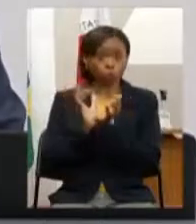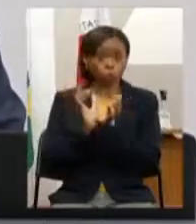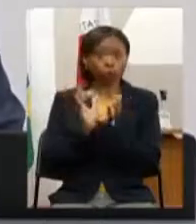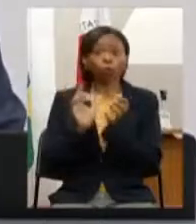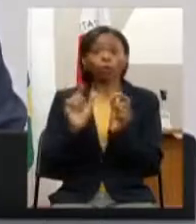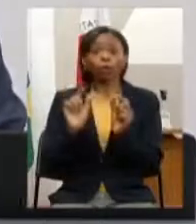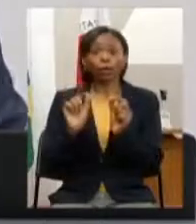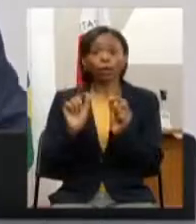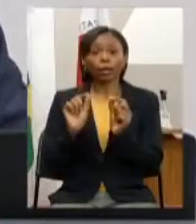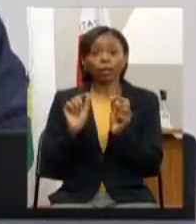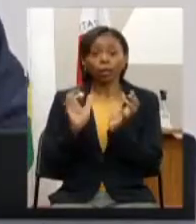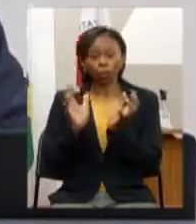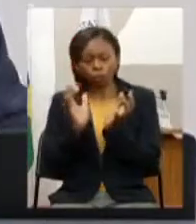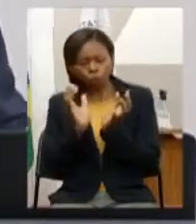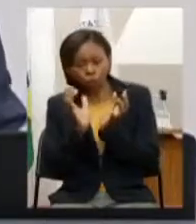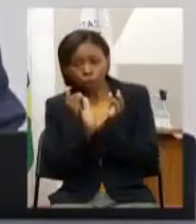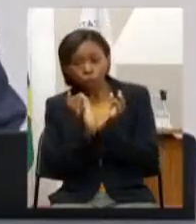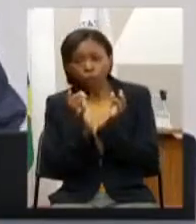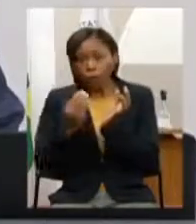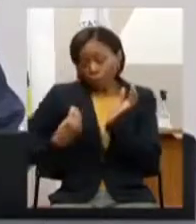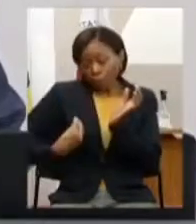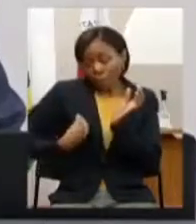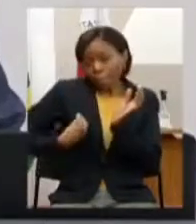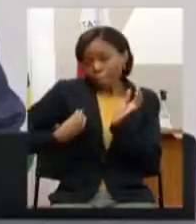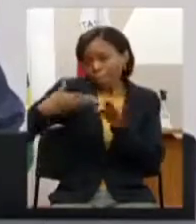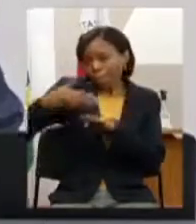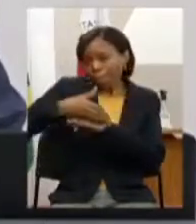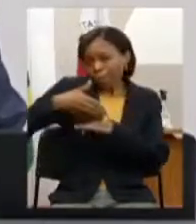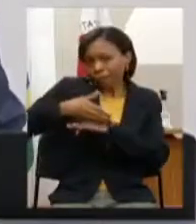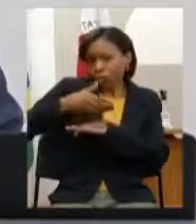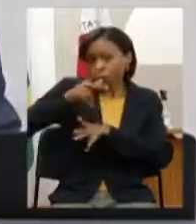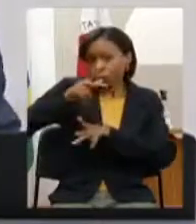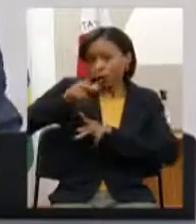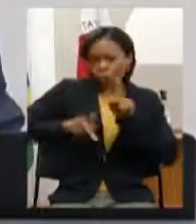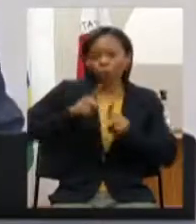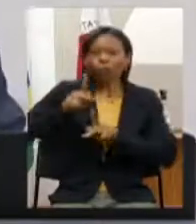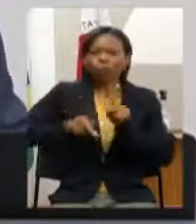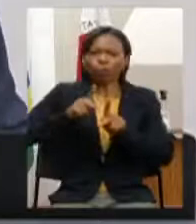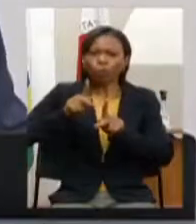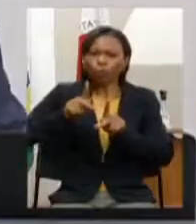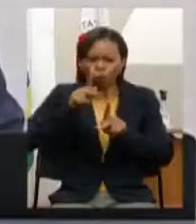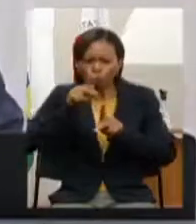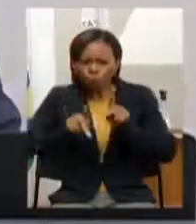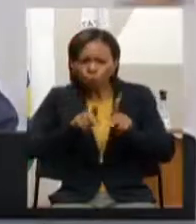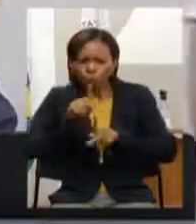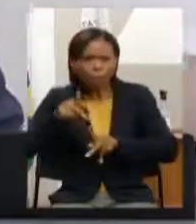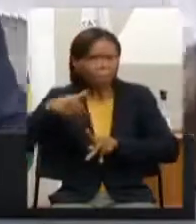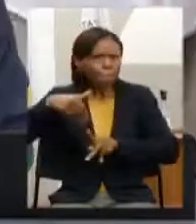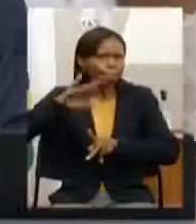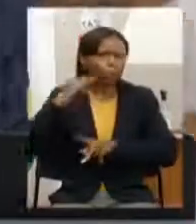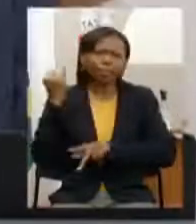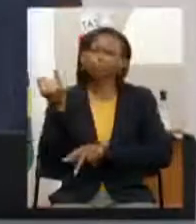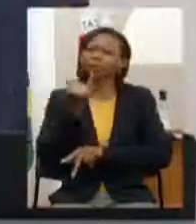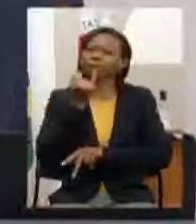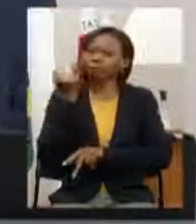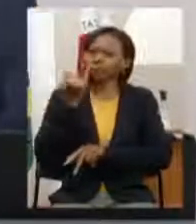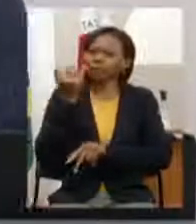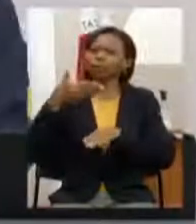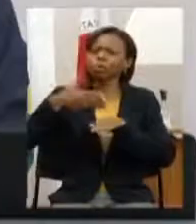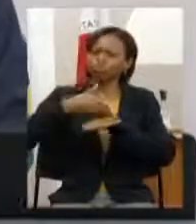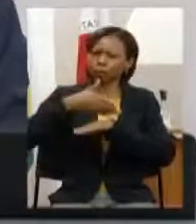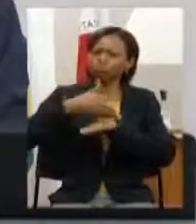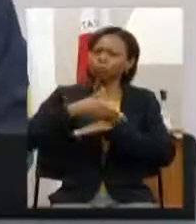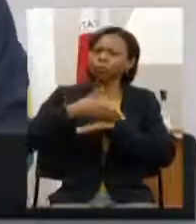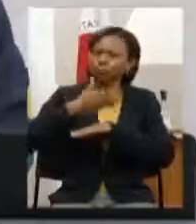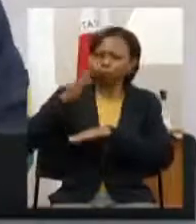de participação popular não tem nada mais louvável do que a participação do povo nas decisões das